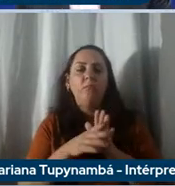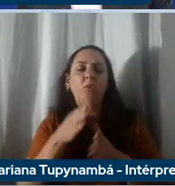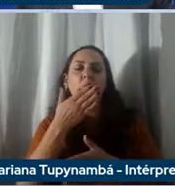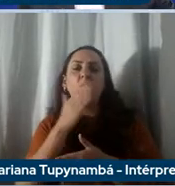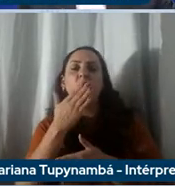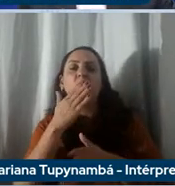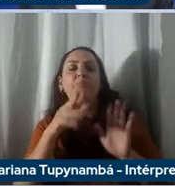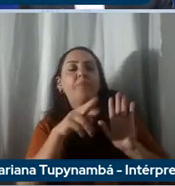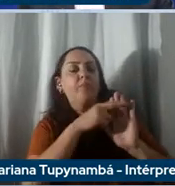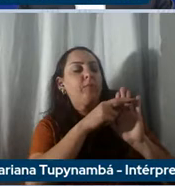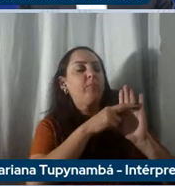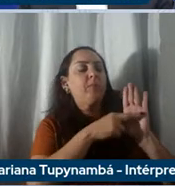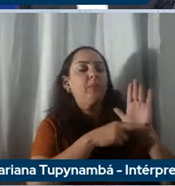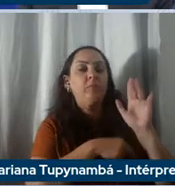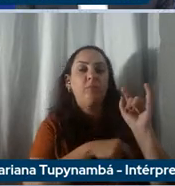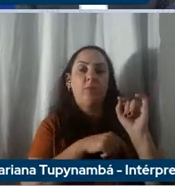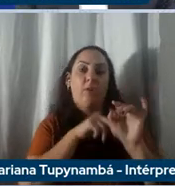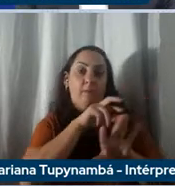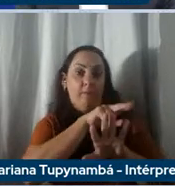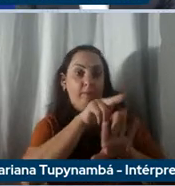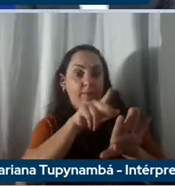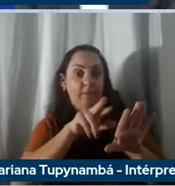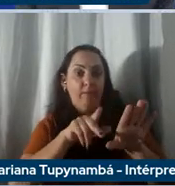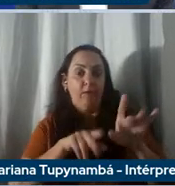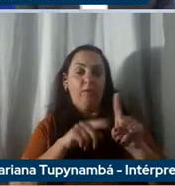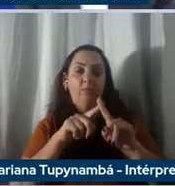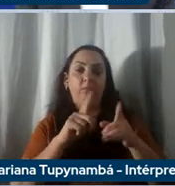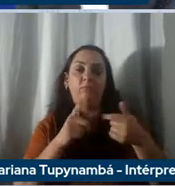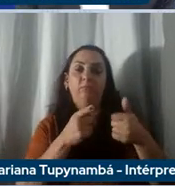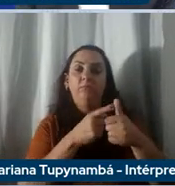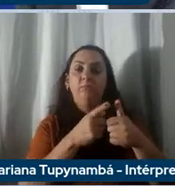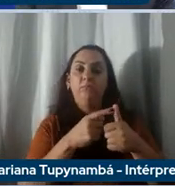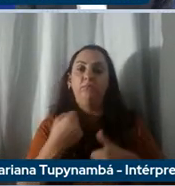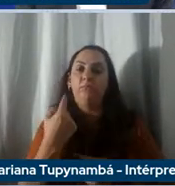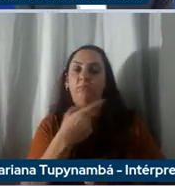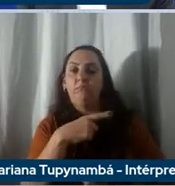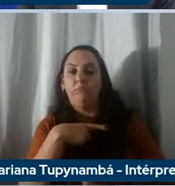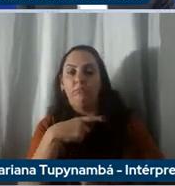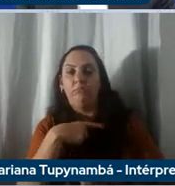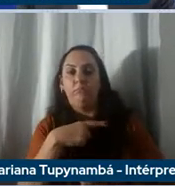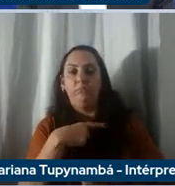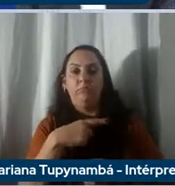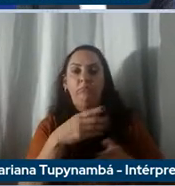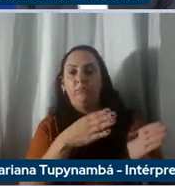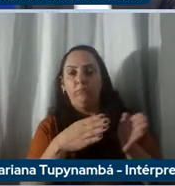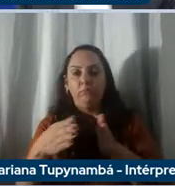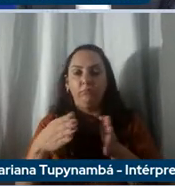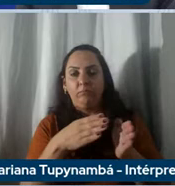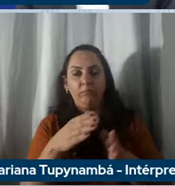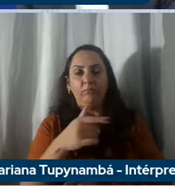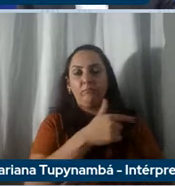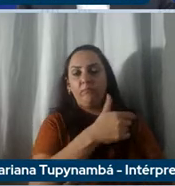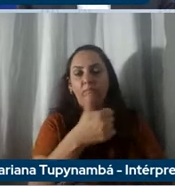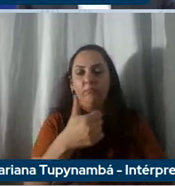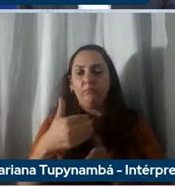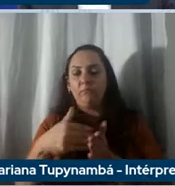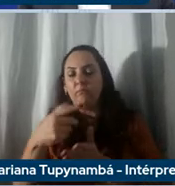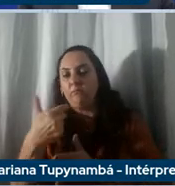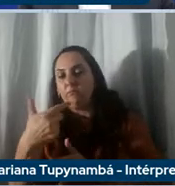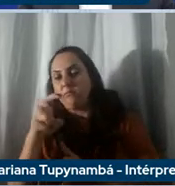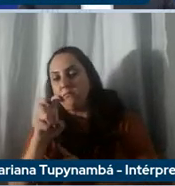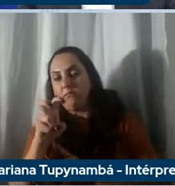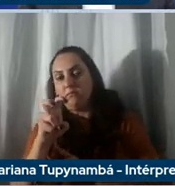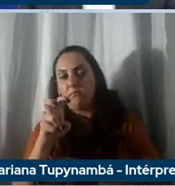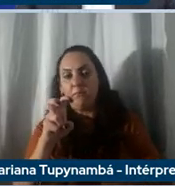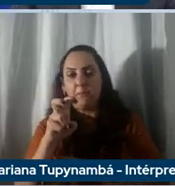inúmeros primeiro nós temos no período 21-25 um pipeline de investimentos de